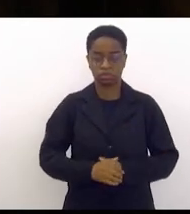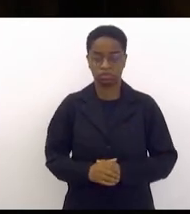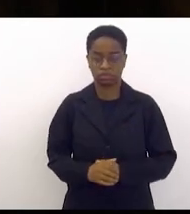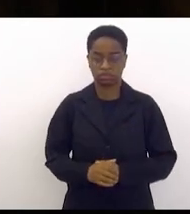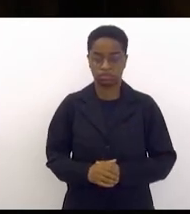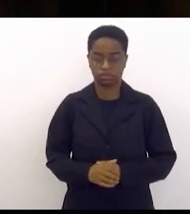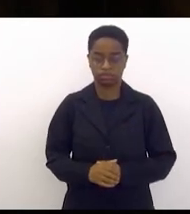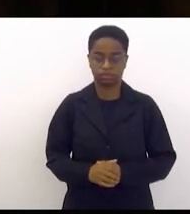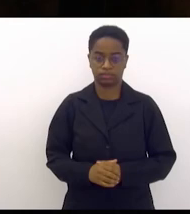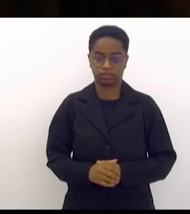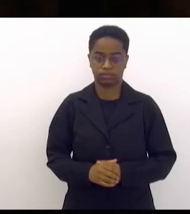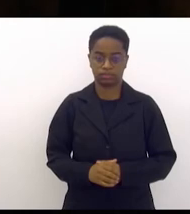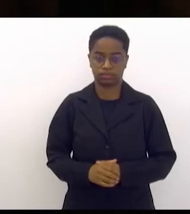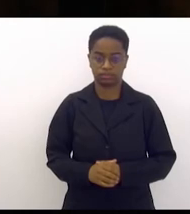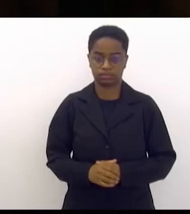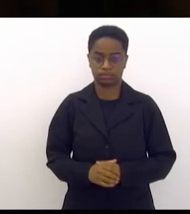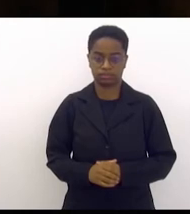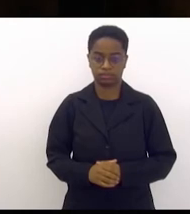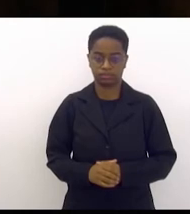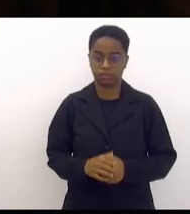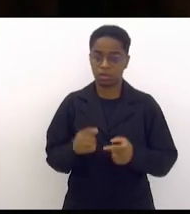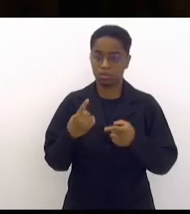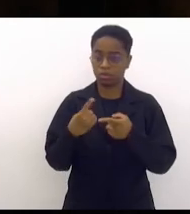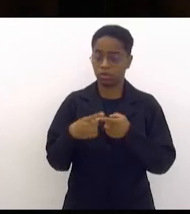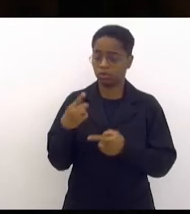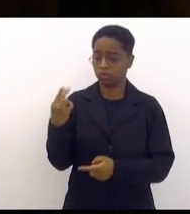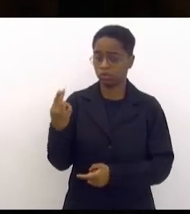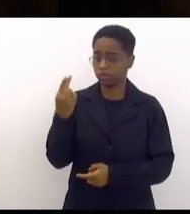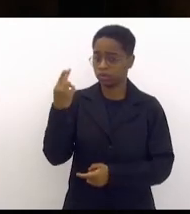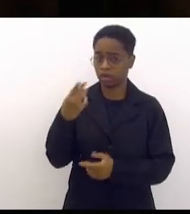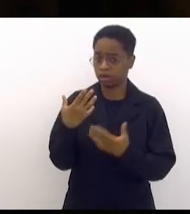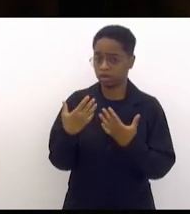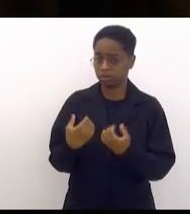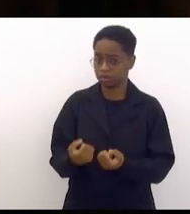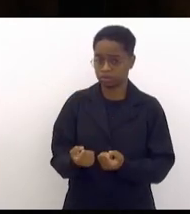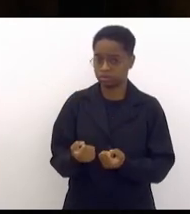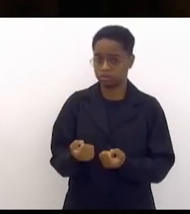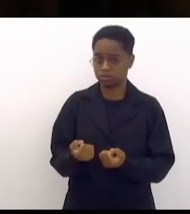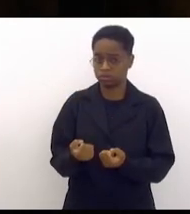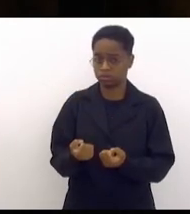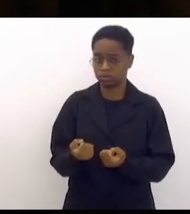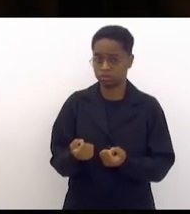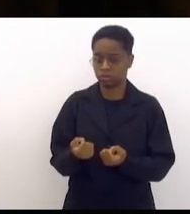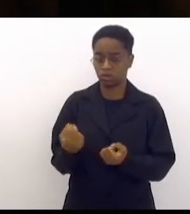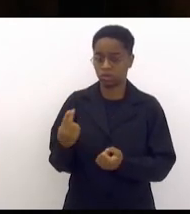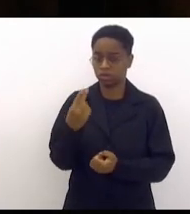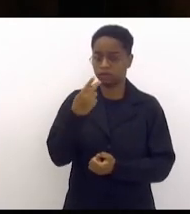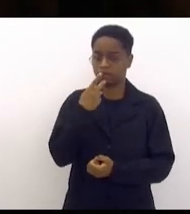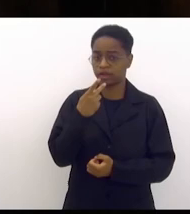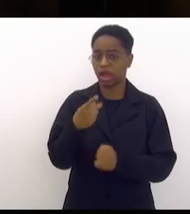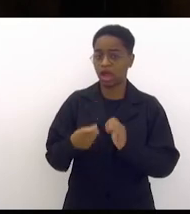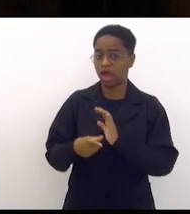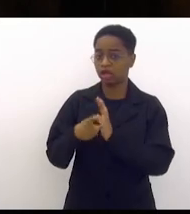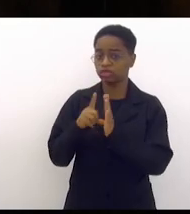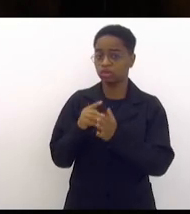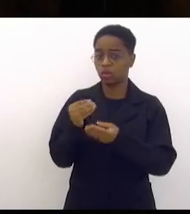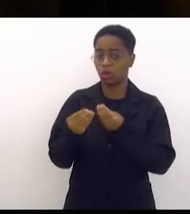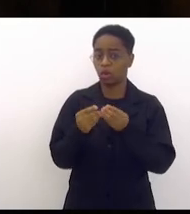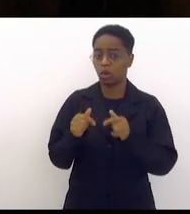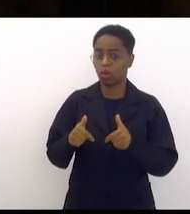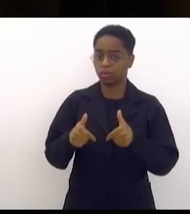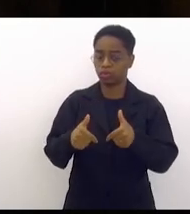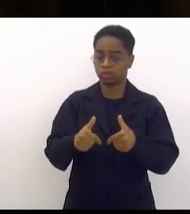magistrado que não é possível dizer antes o que vai se fazer de ação